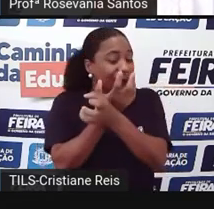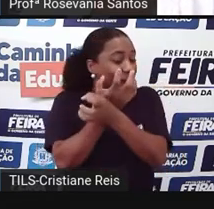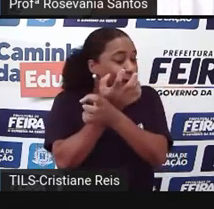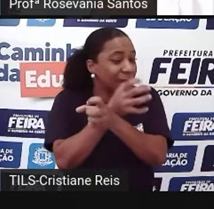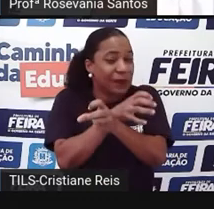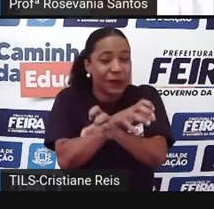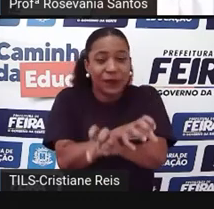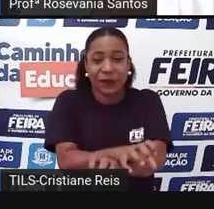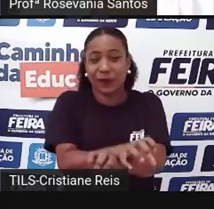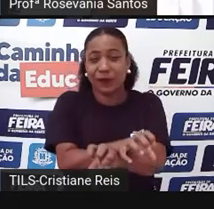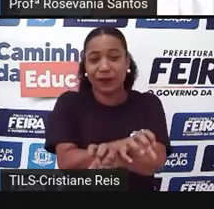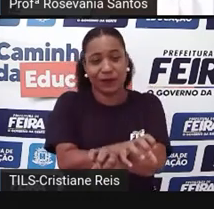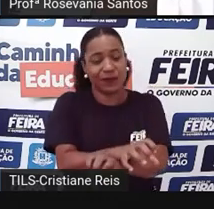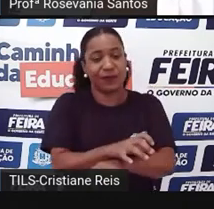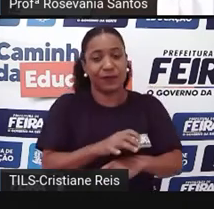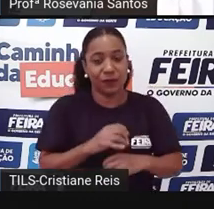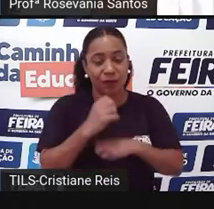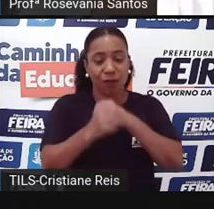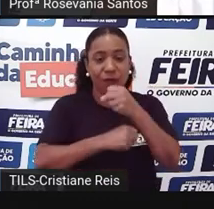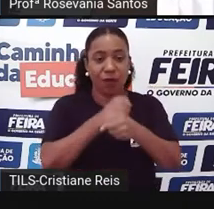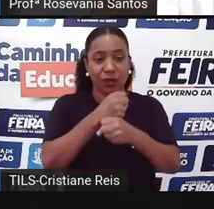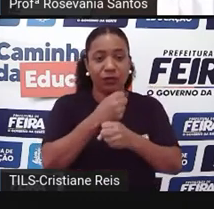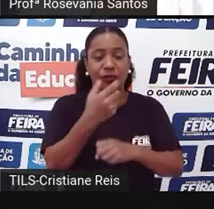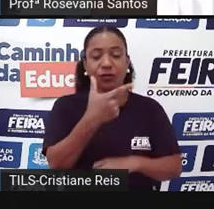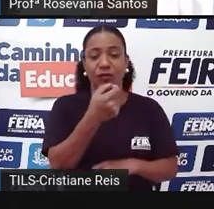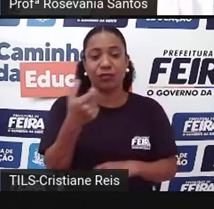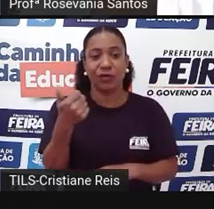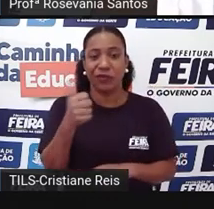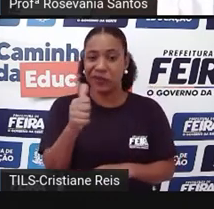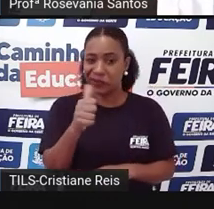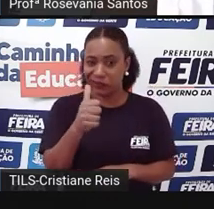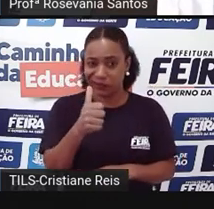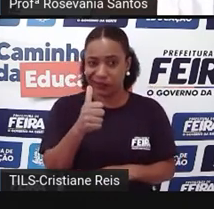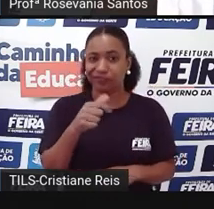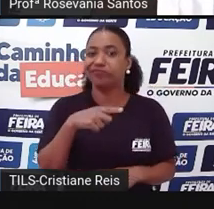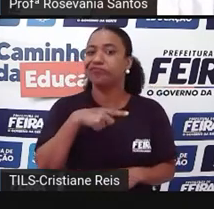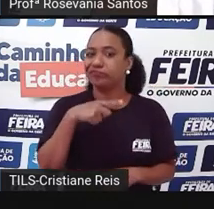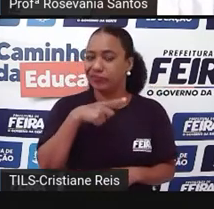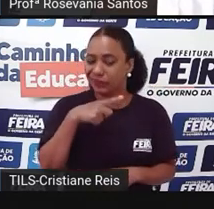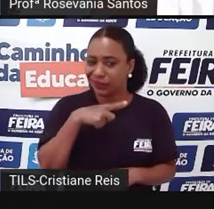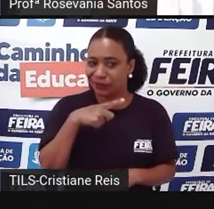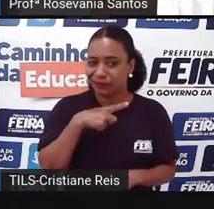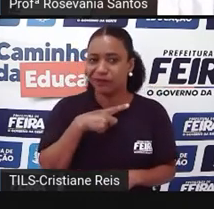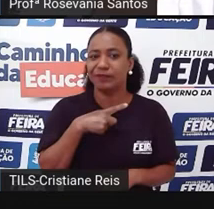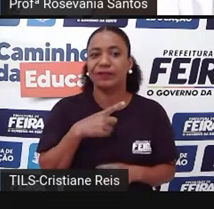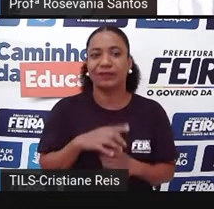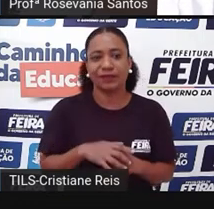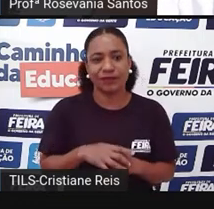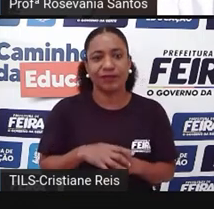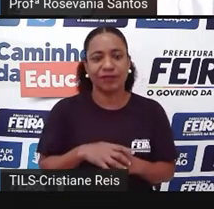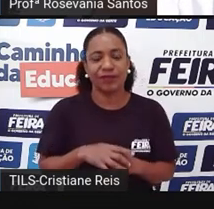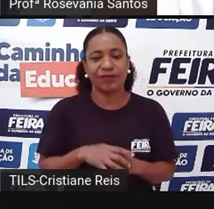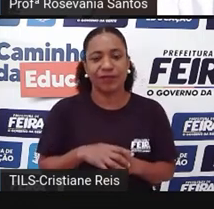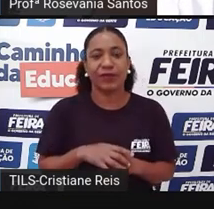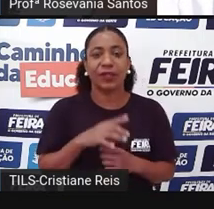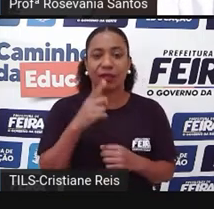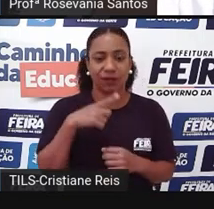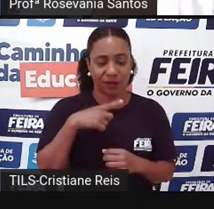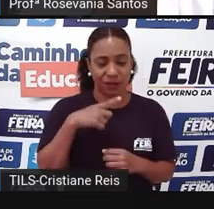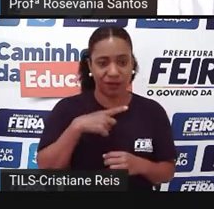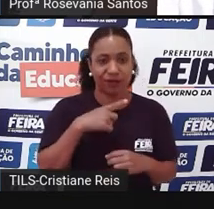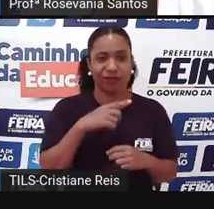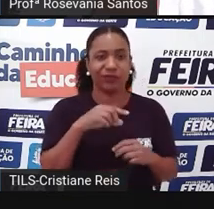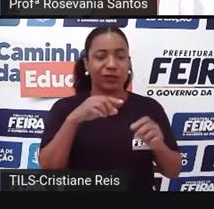então, a seca aqui de 2011, ela foi bem concentrada, está vendo? Ela foi, desculpa, pontual,